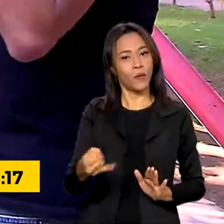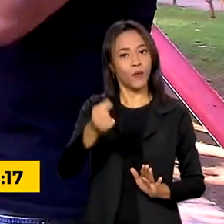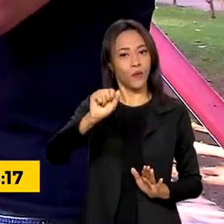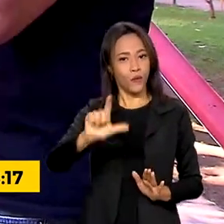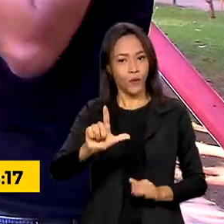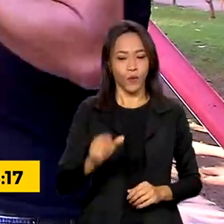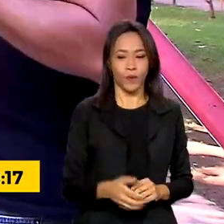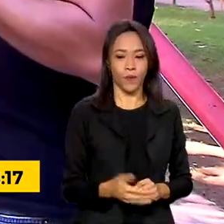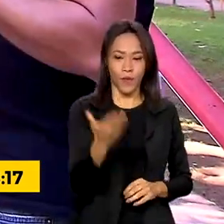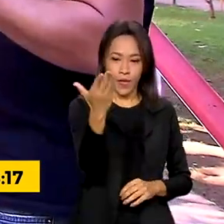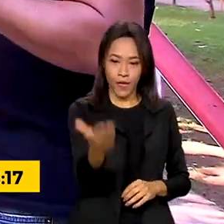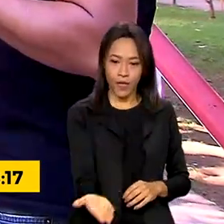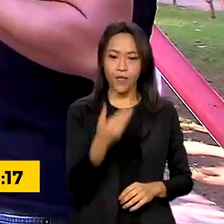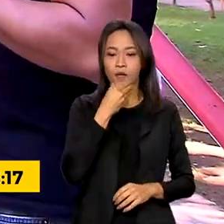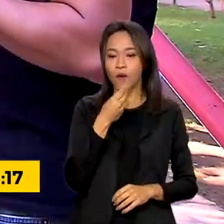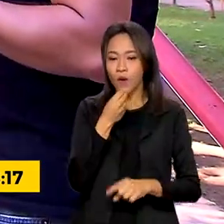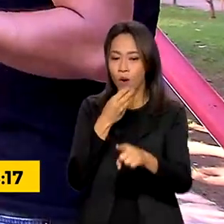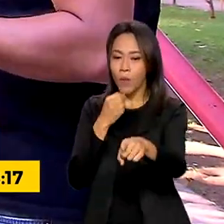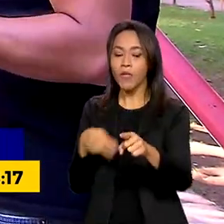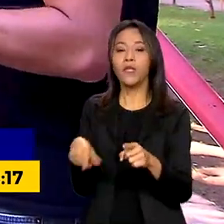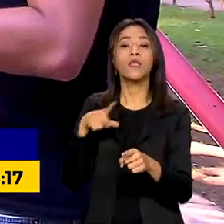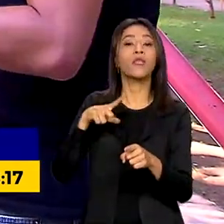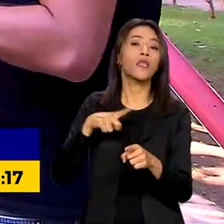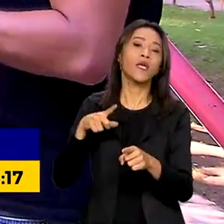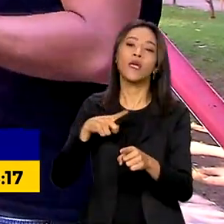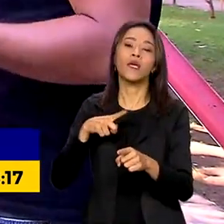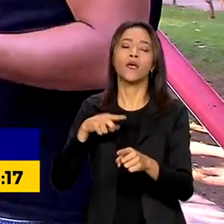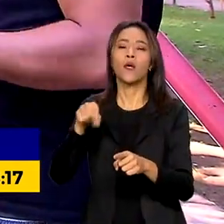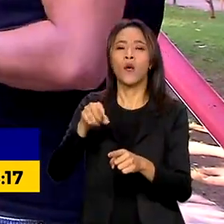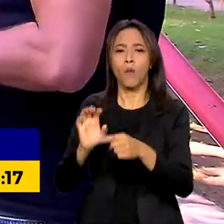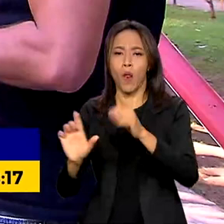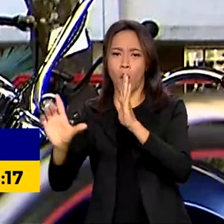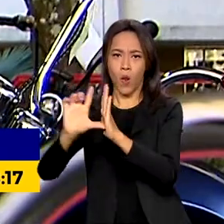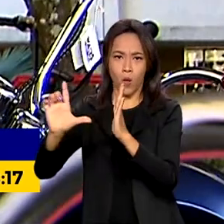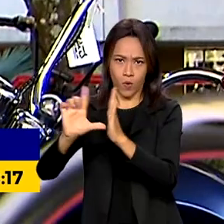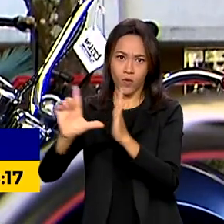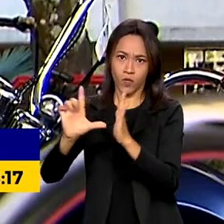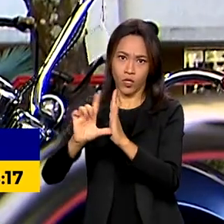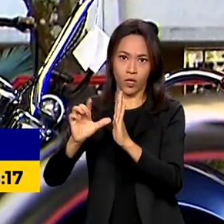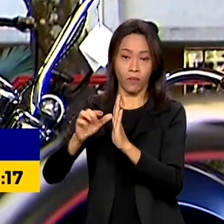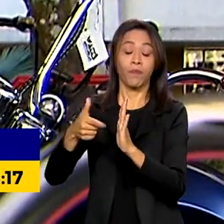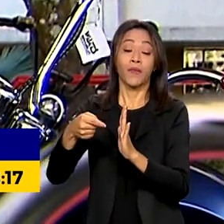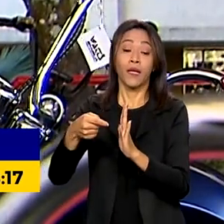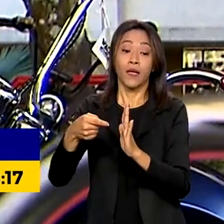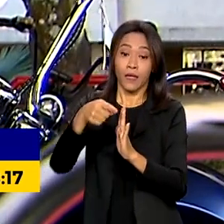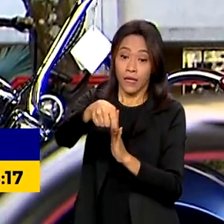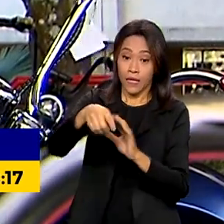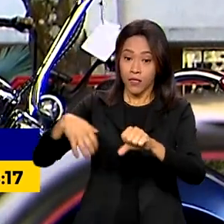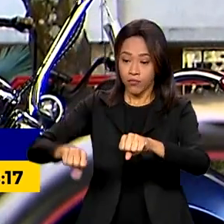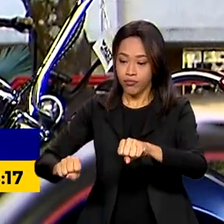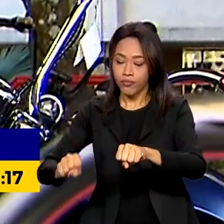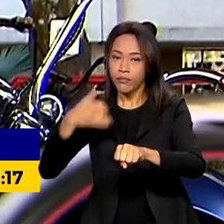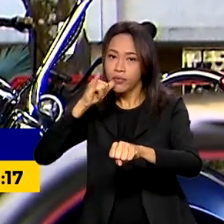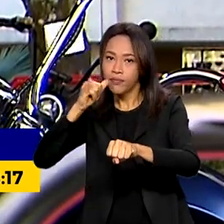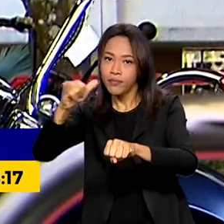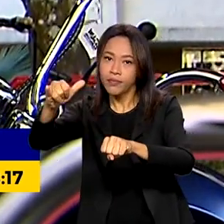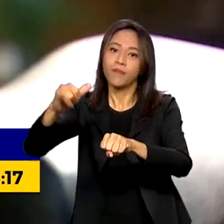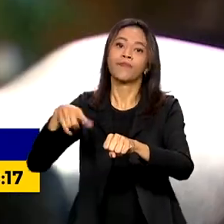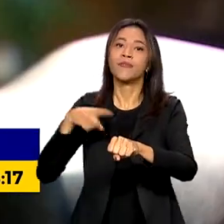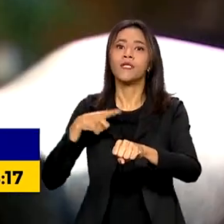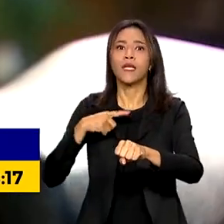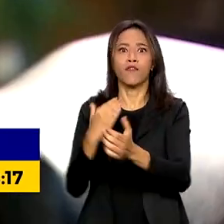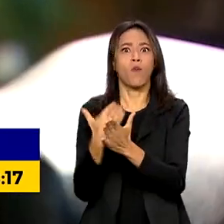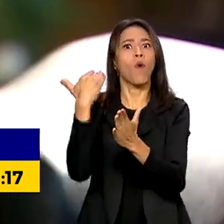Rodrigo é sócio dessa loja especializada em ciclomotores. Nos últimos anos, ele disse que houve um aumento